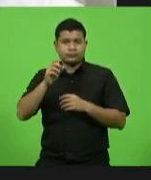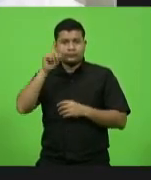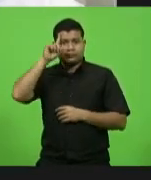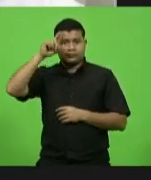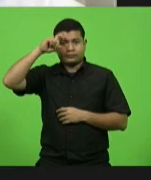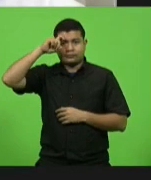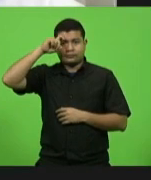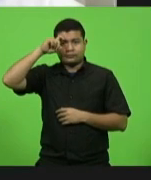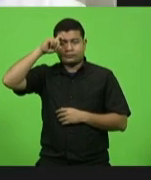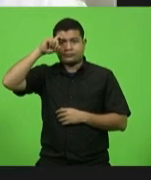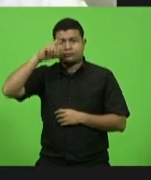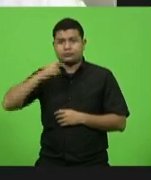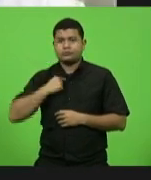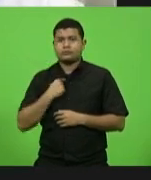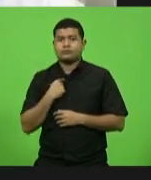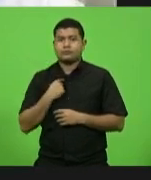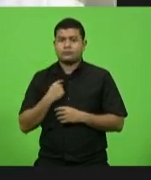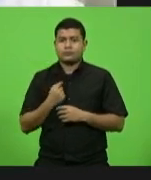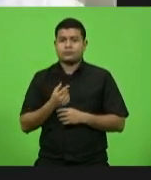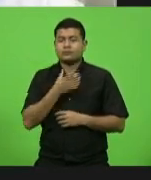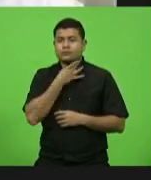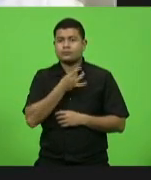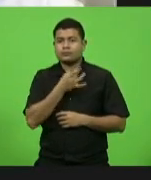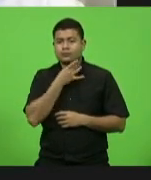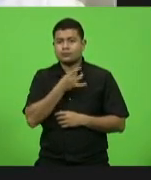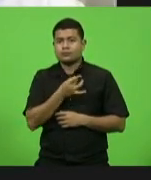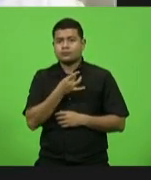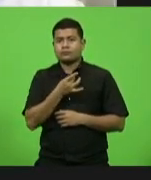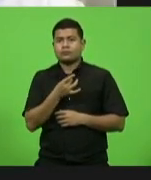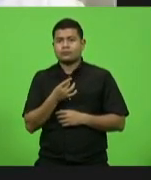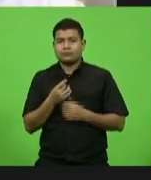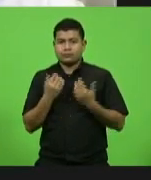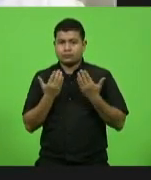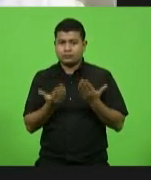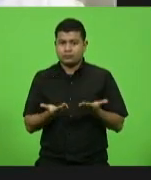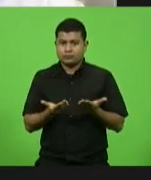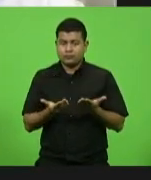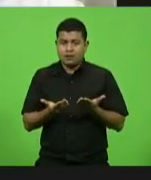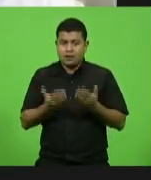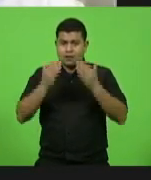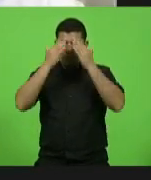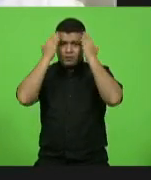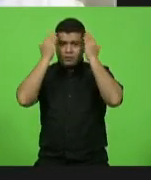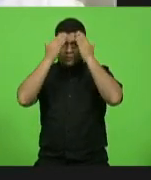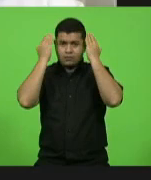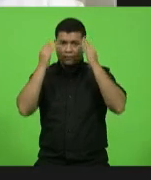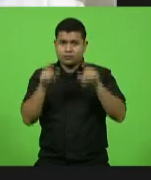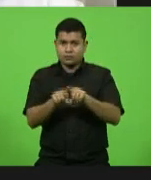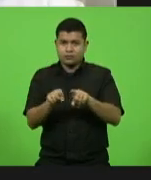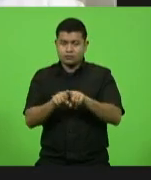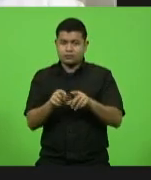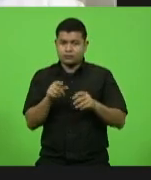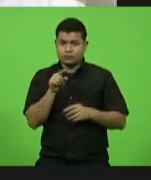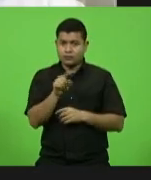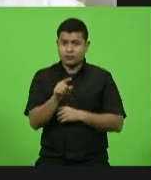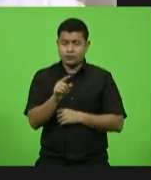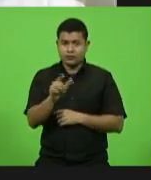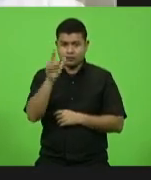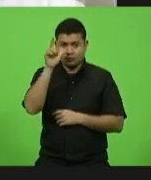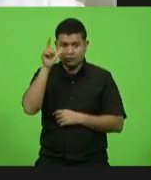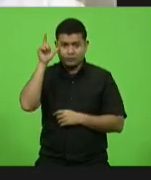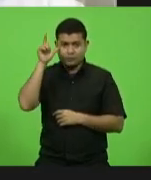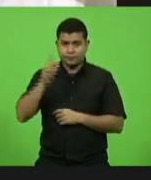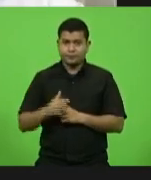voto o deputado Valdir Cobalquini, voto o deputado Zé Milton e vossa excelência deputado Laércio. O